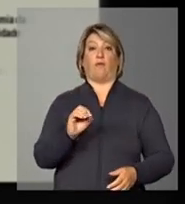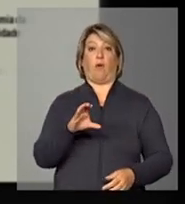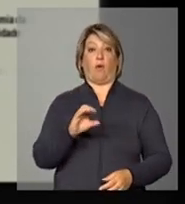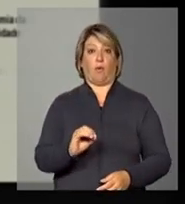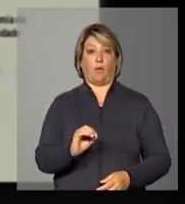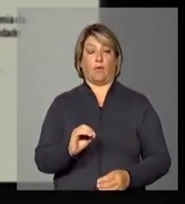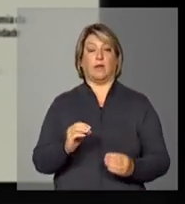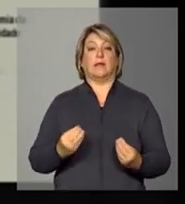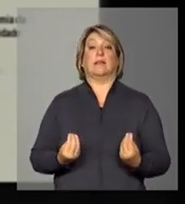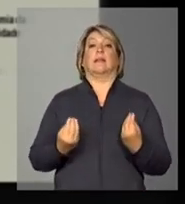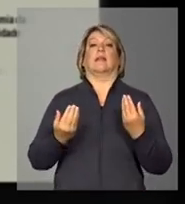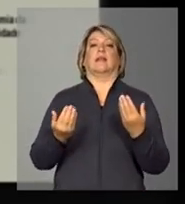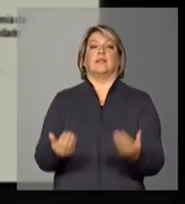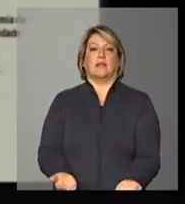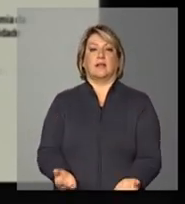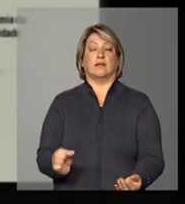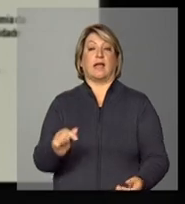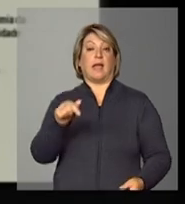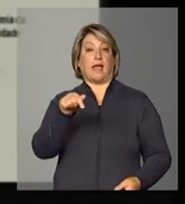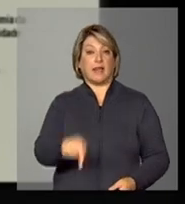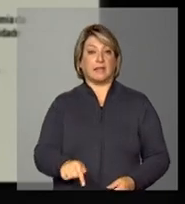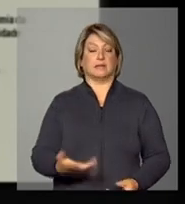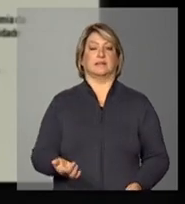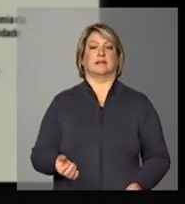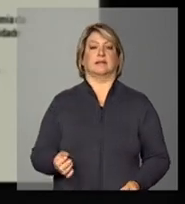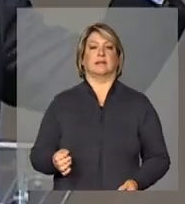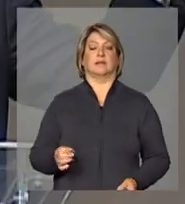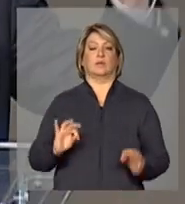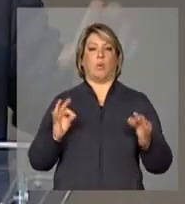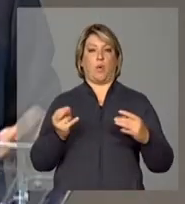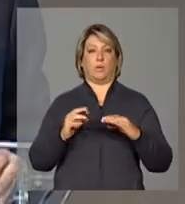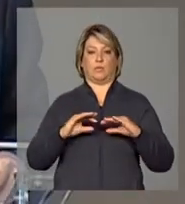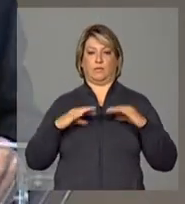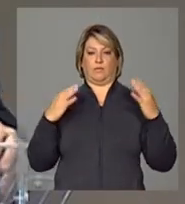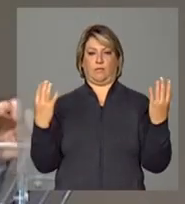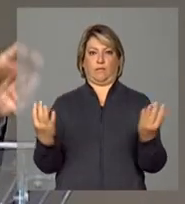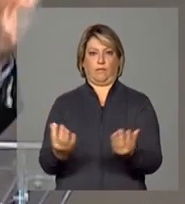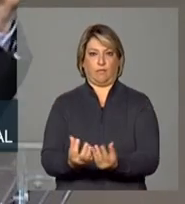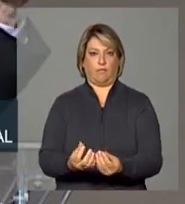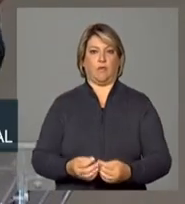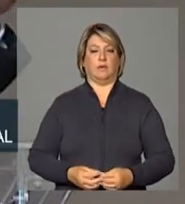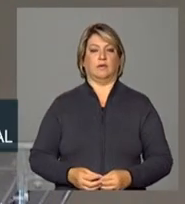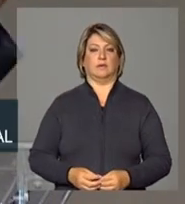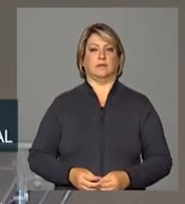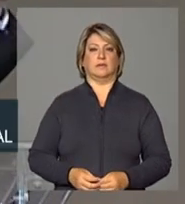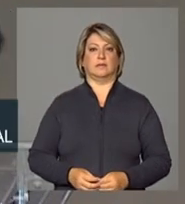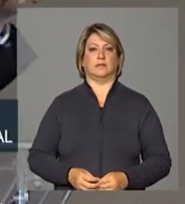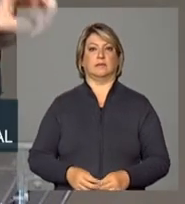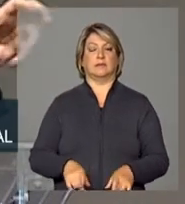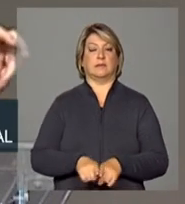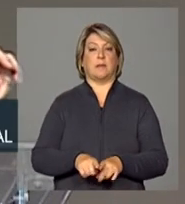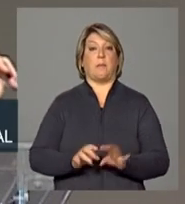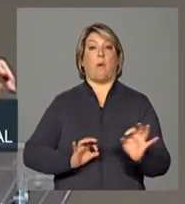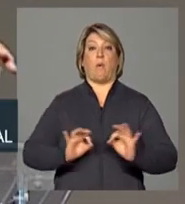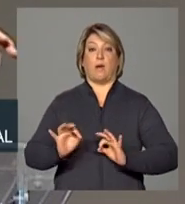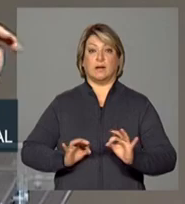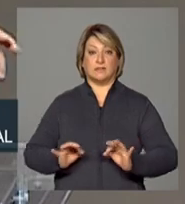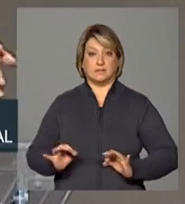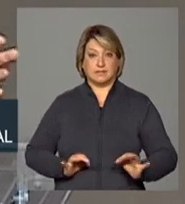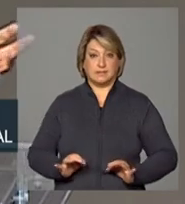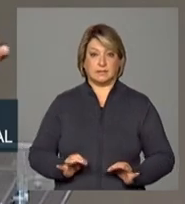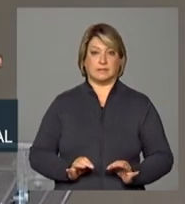dedicado a esses entornos de maneira organizada